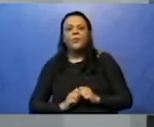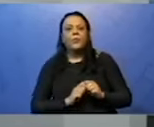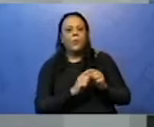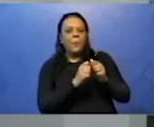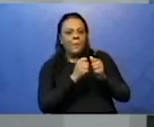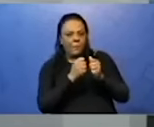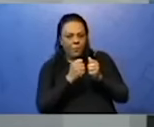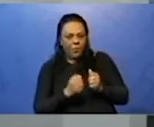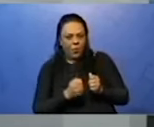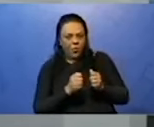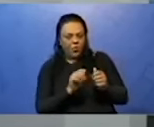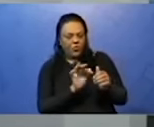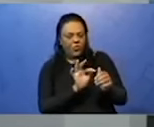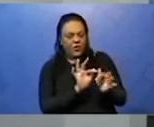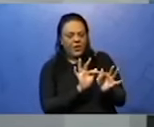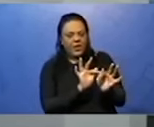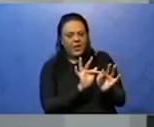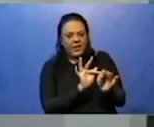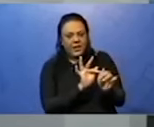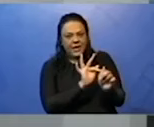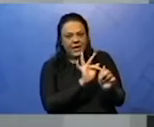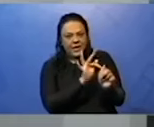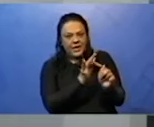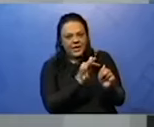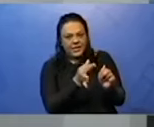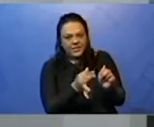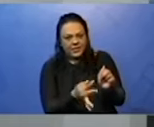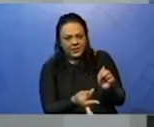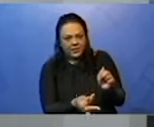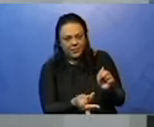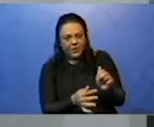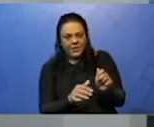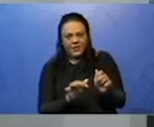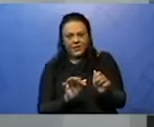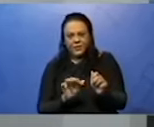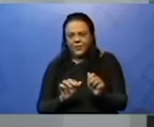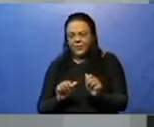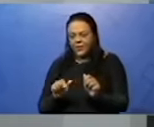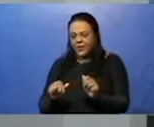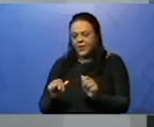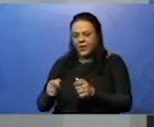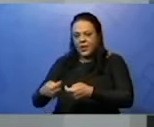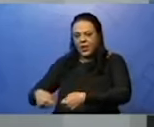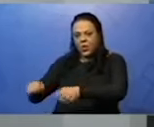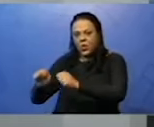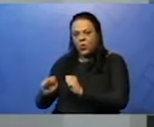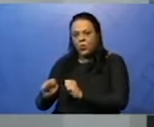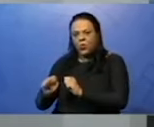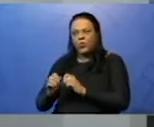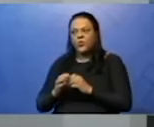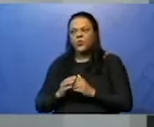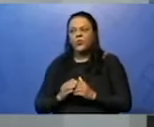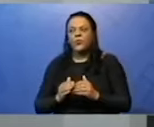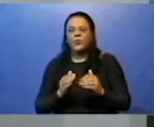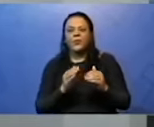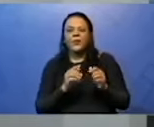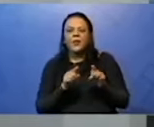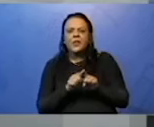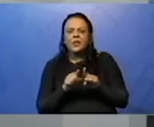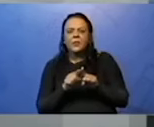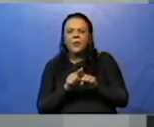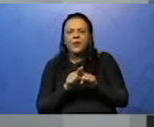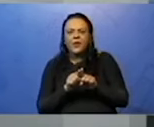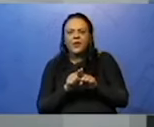ou composto. E o que seria esse sujeito, então? Ao contrário de explícito, ele pode estar oculto.